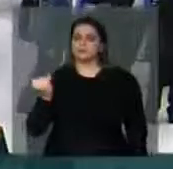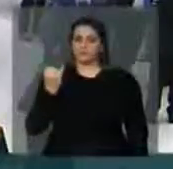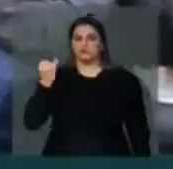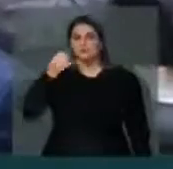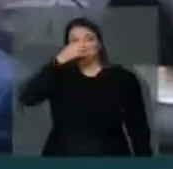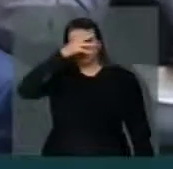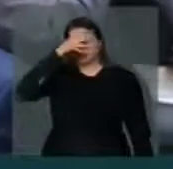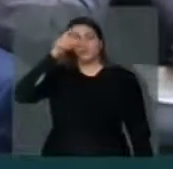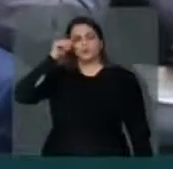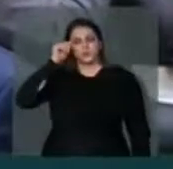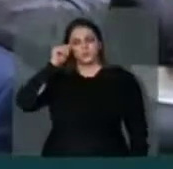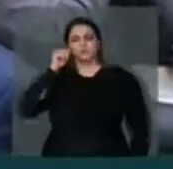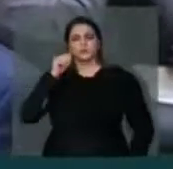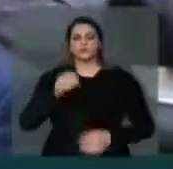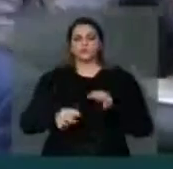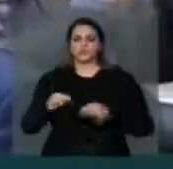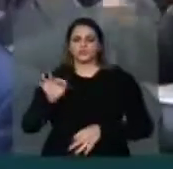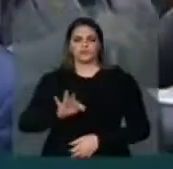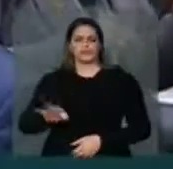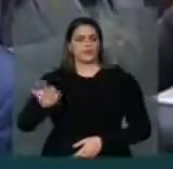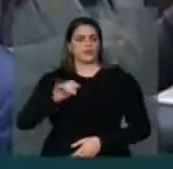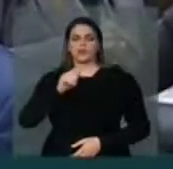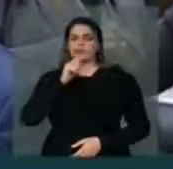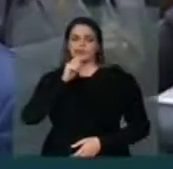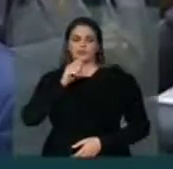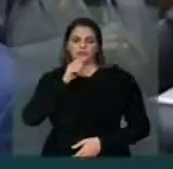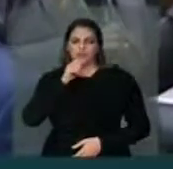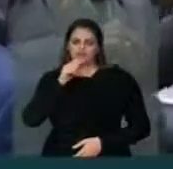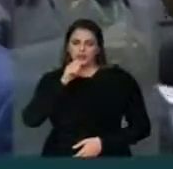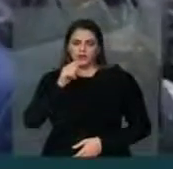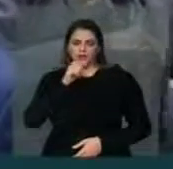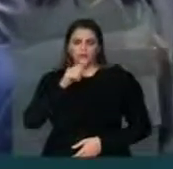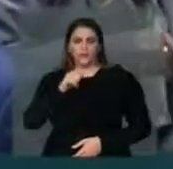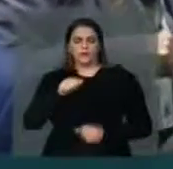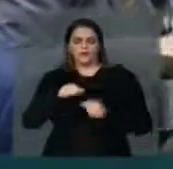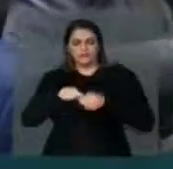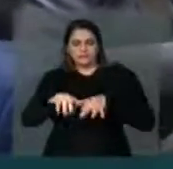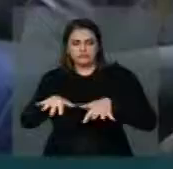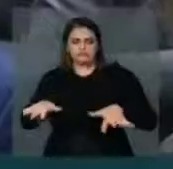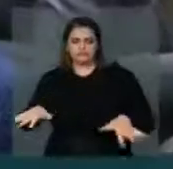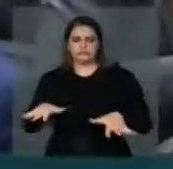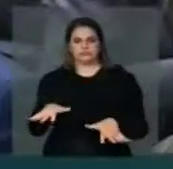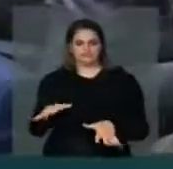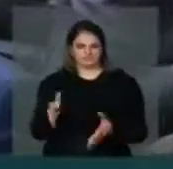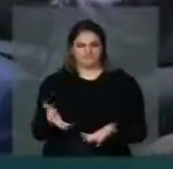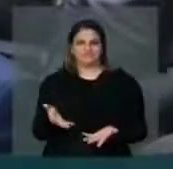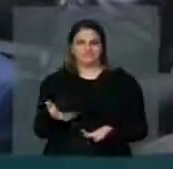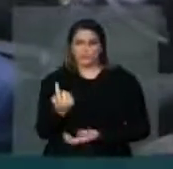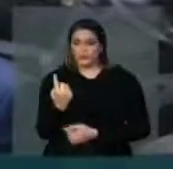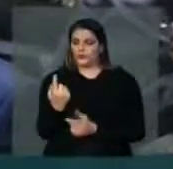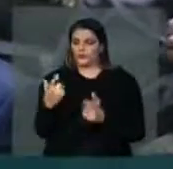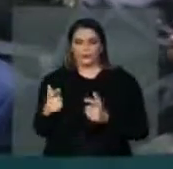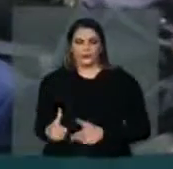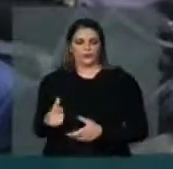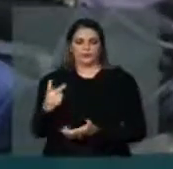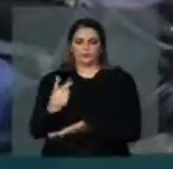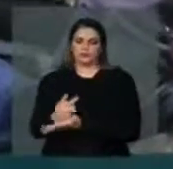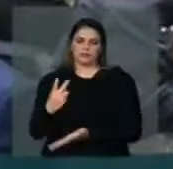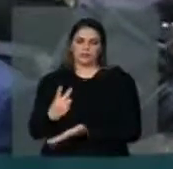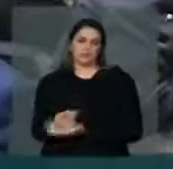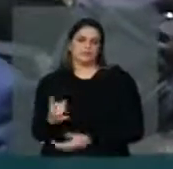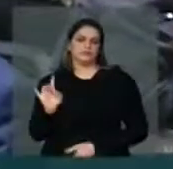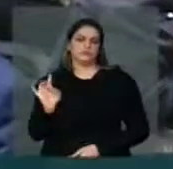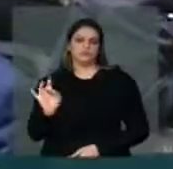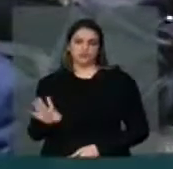E a Justiça Federal ainda não descentralizou ao ponto de atender a população daquela região. Uma vara federal